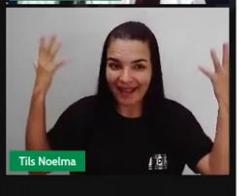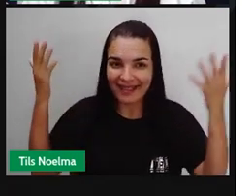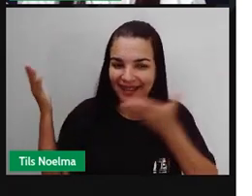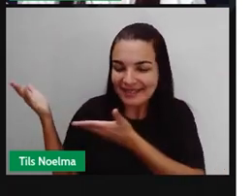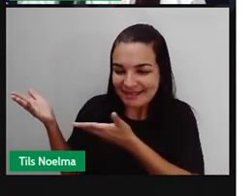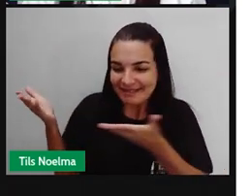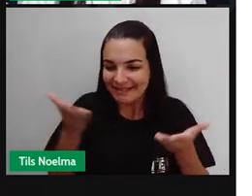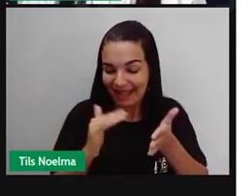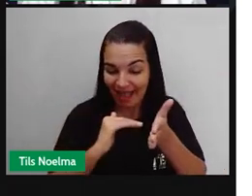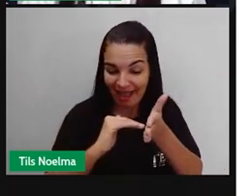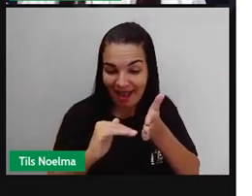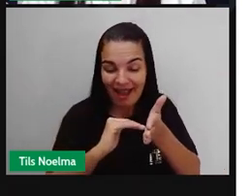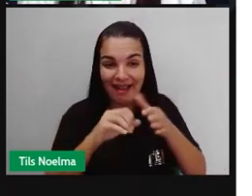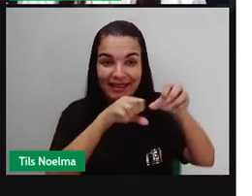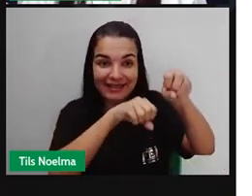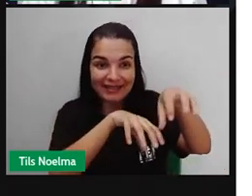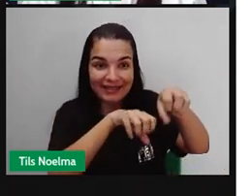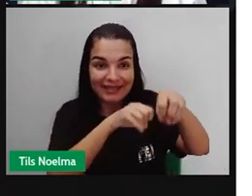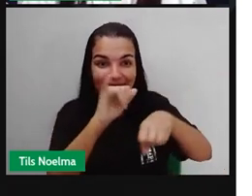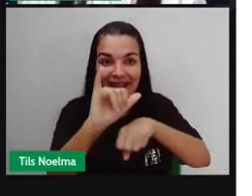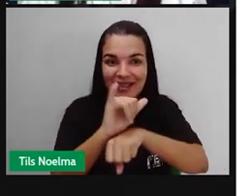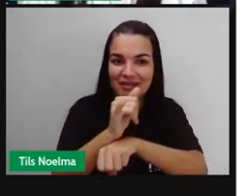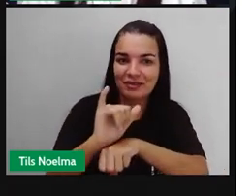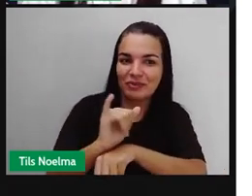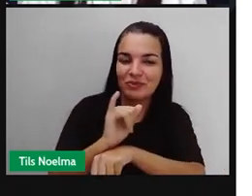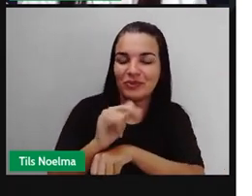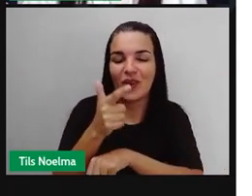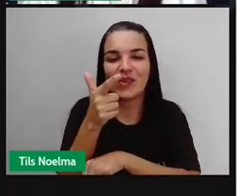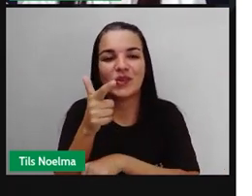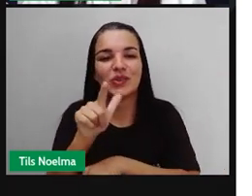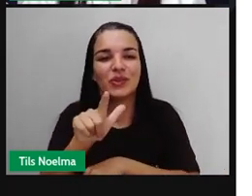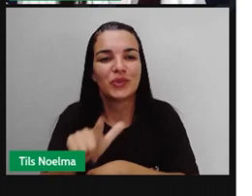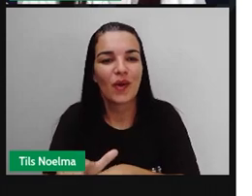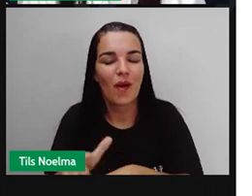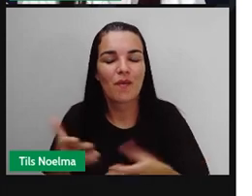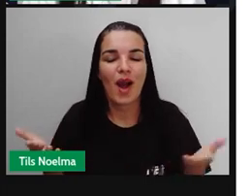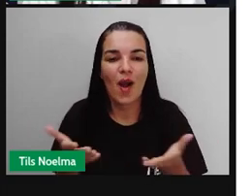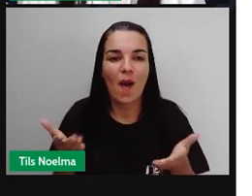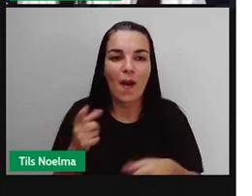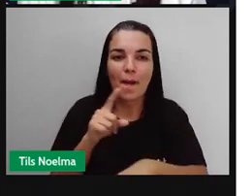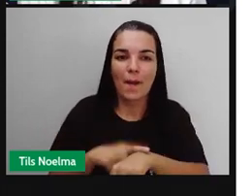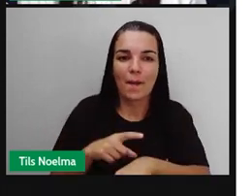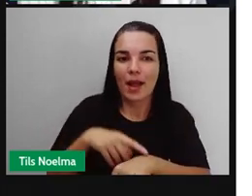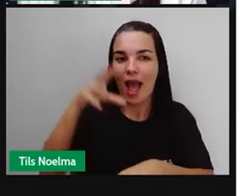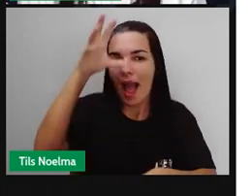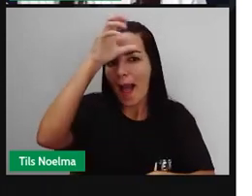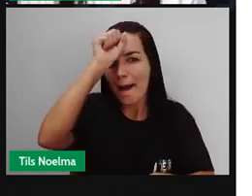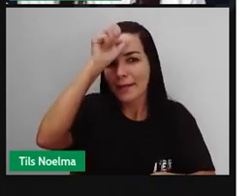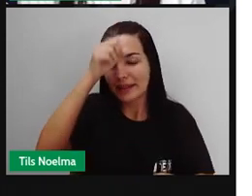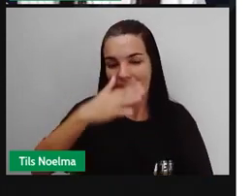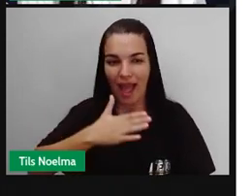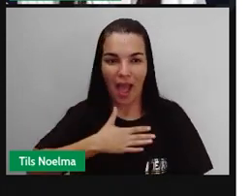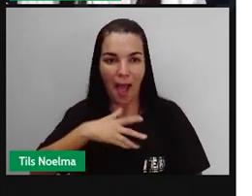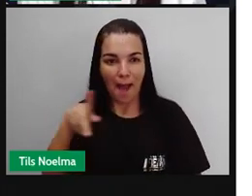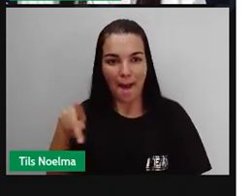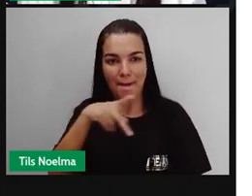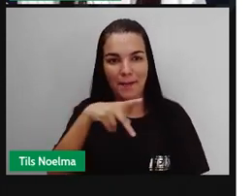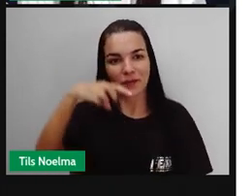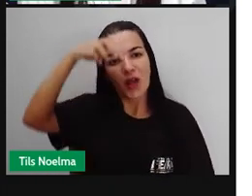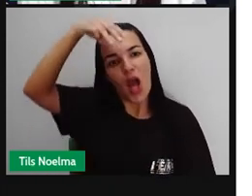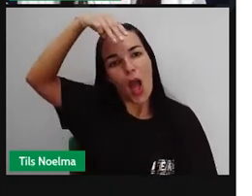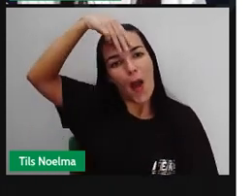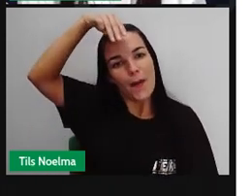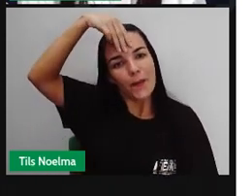recebe vocês aqui mais uma vez no nosso canal para mais um momento de muito aprendizado. Eu sou a professora Mirce e nós